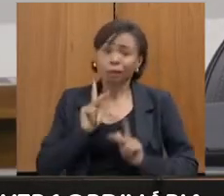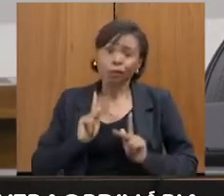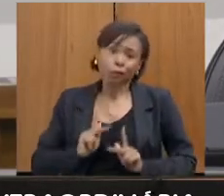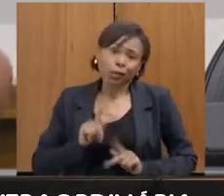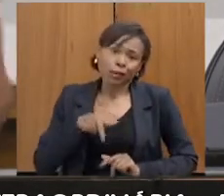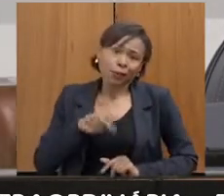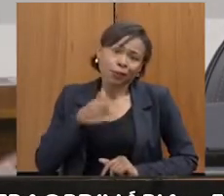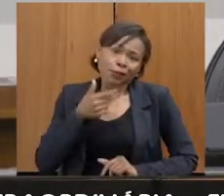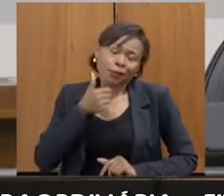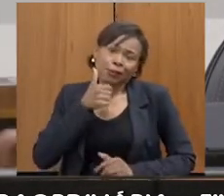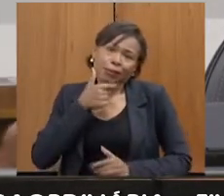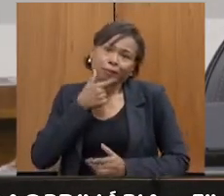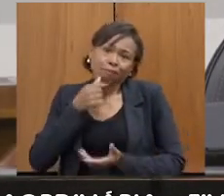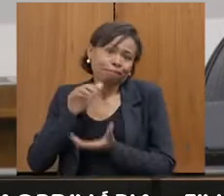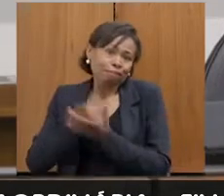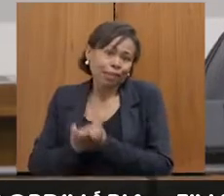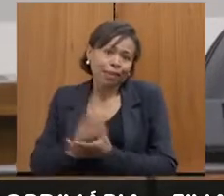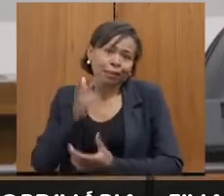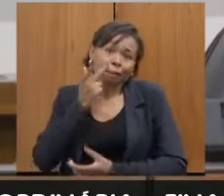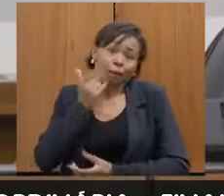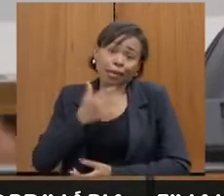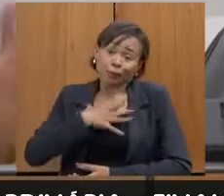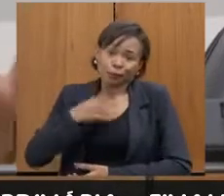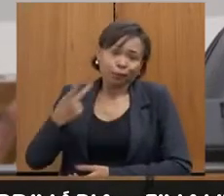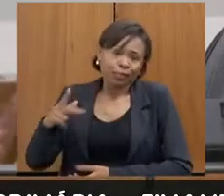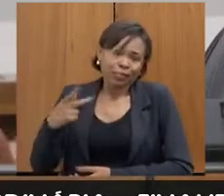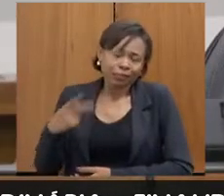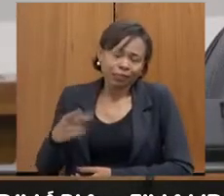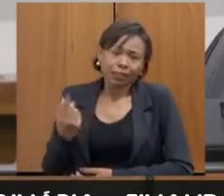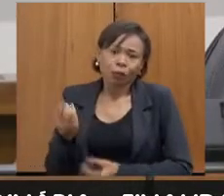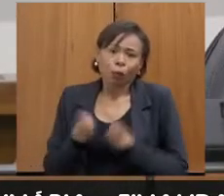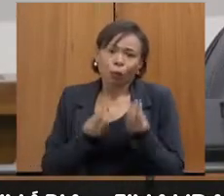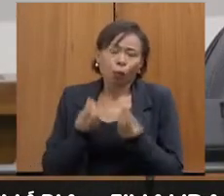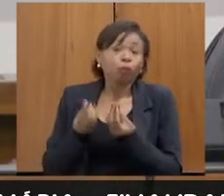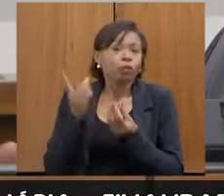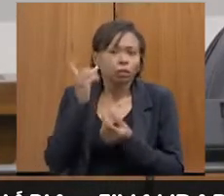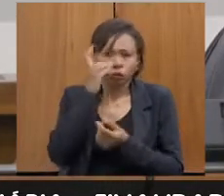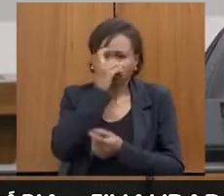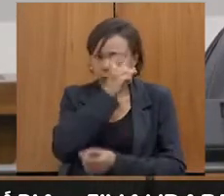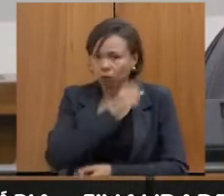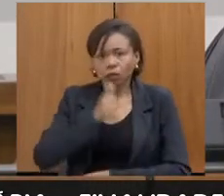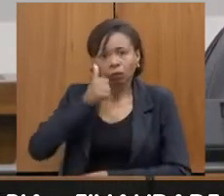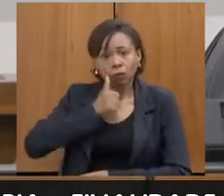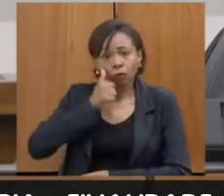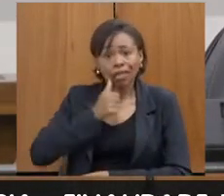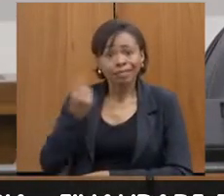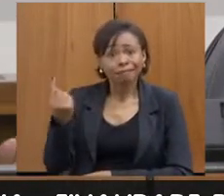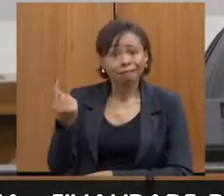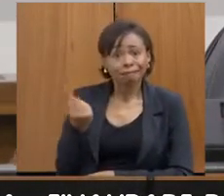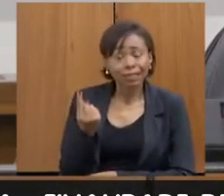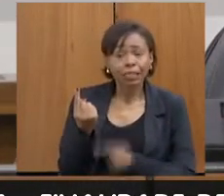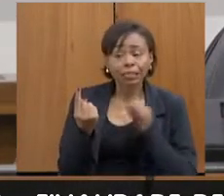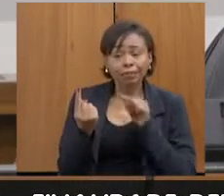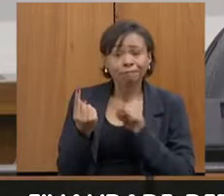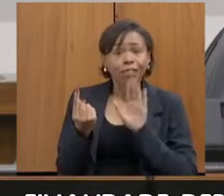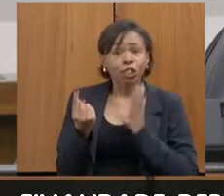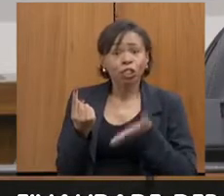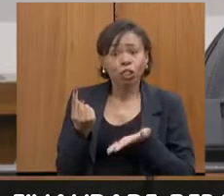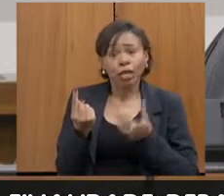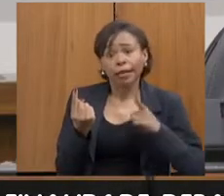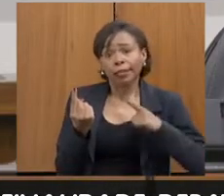dela, dos filhos dela, enfim. Então, tudo isso já é um dificultador, então ela já vem com vários obstáculos que a gente tenta fazer,